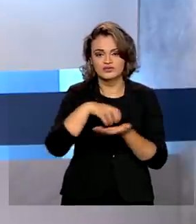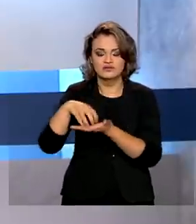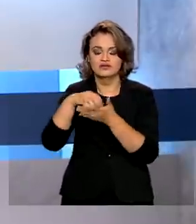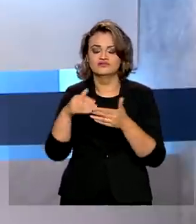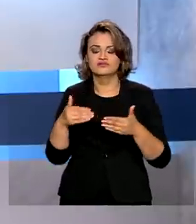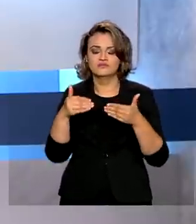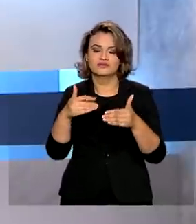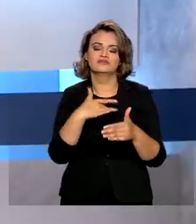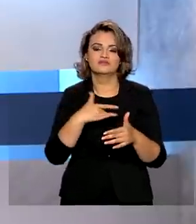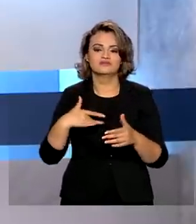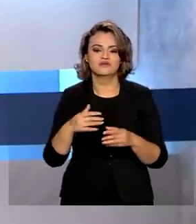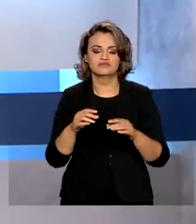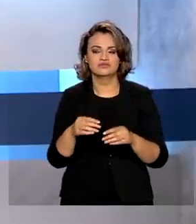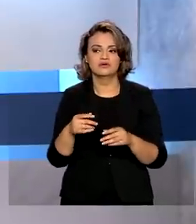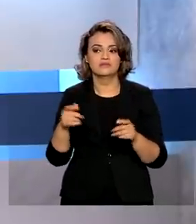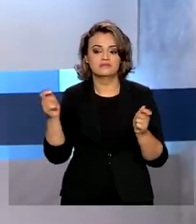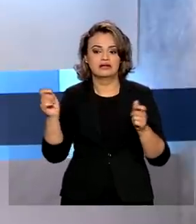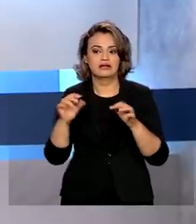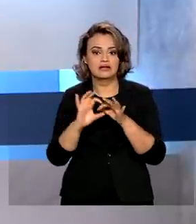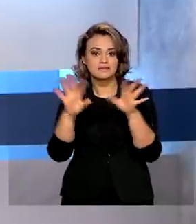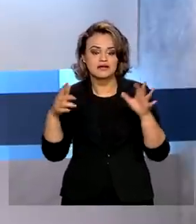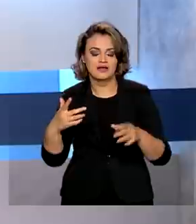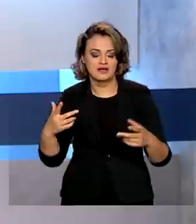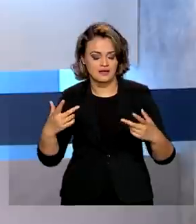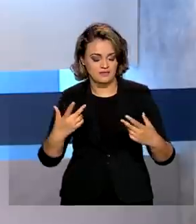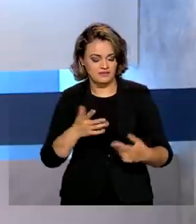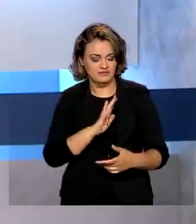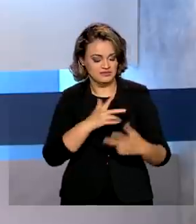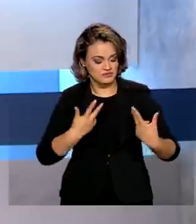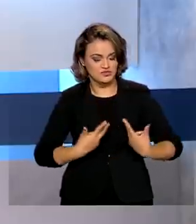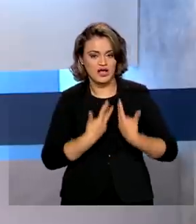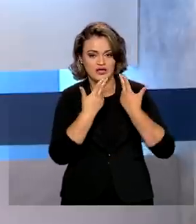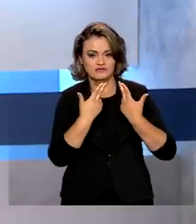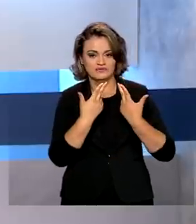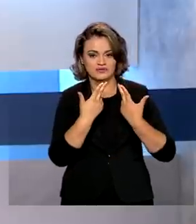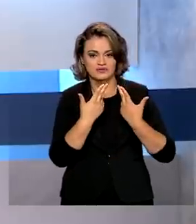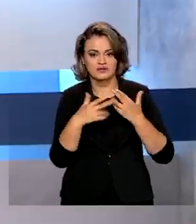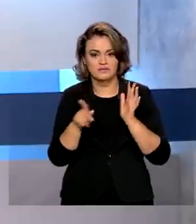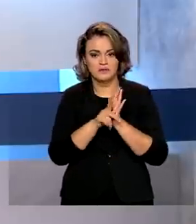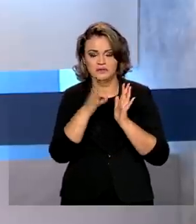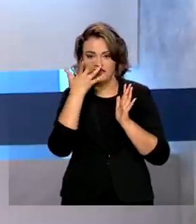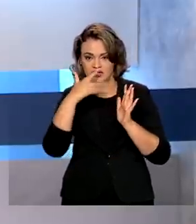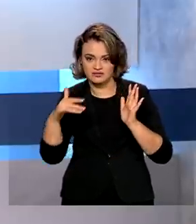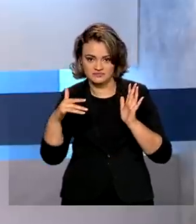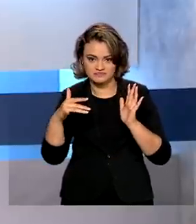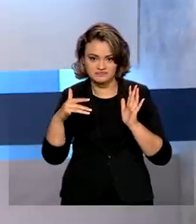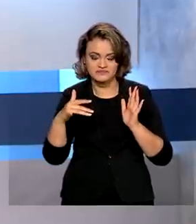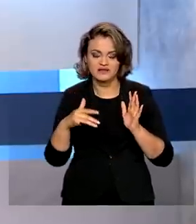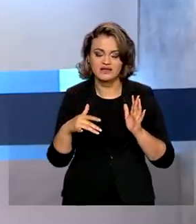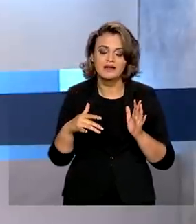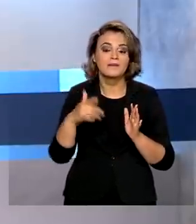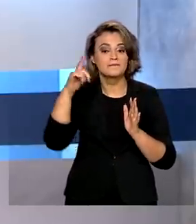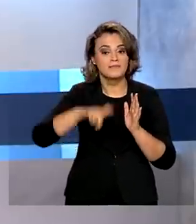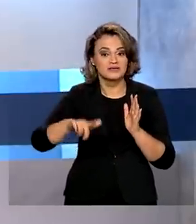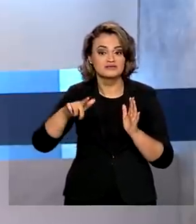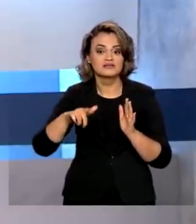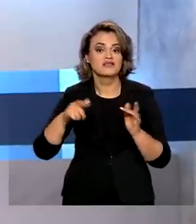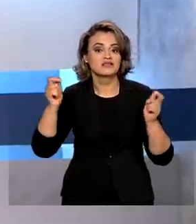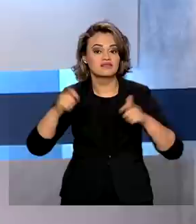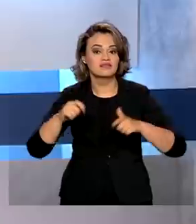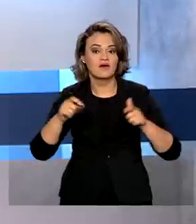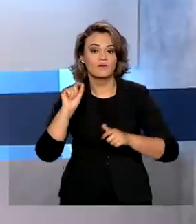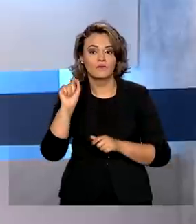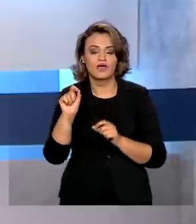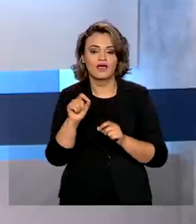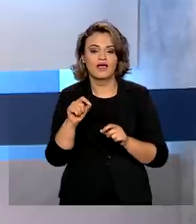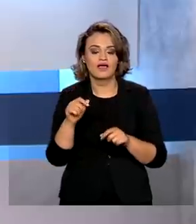Ministério para realizar cirurgias cardiovasculares pediátricas. Além disso, será possível ainda